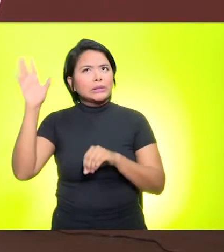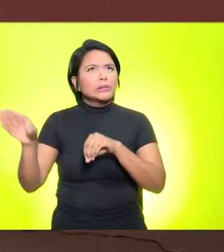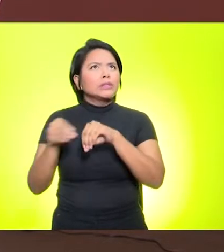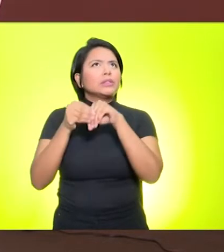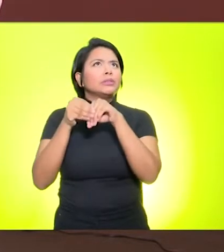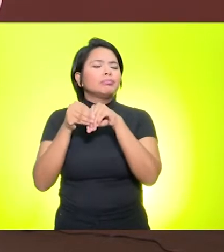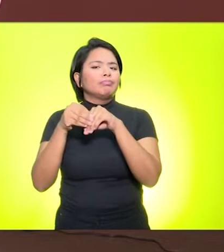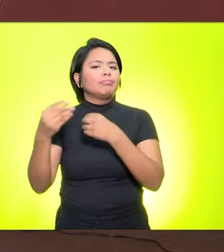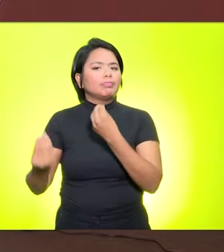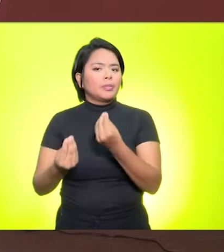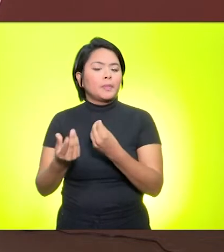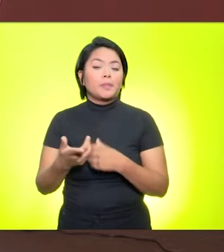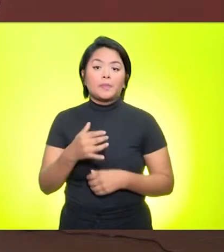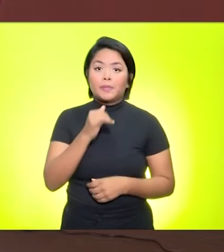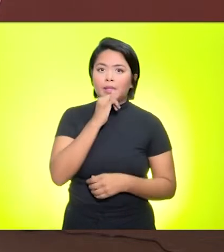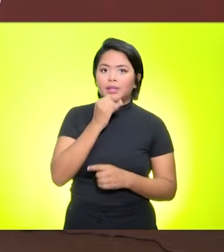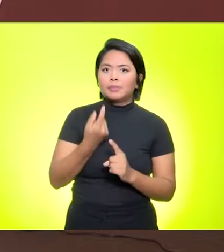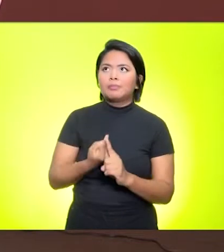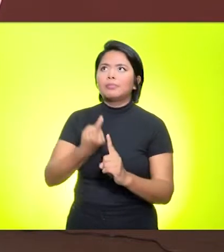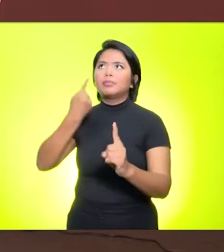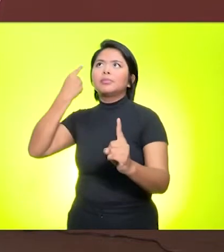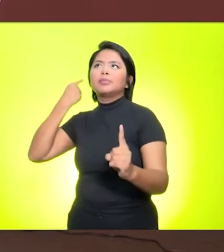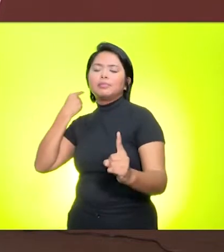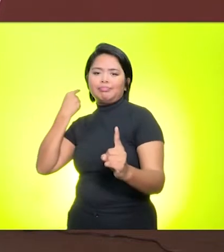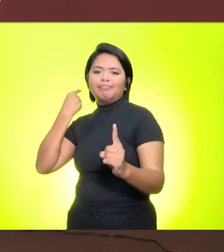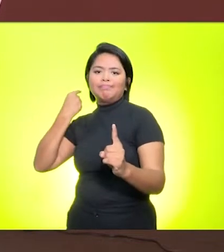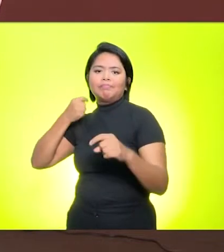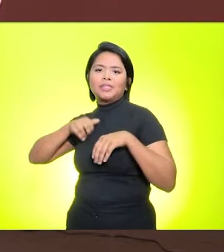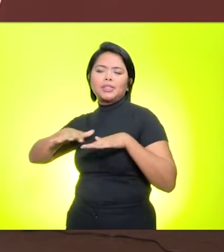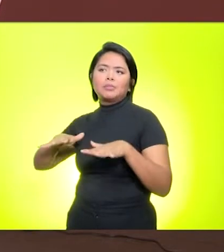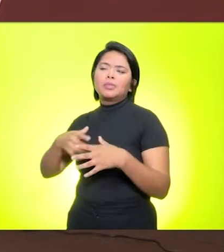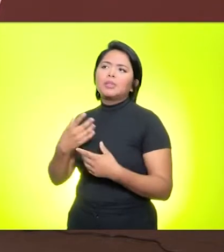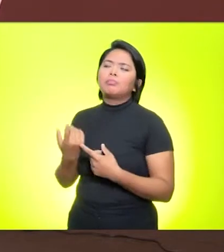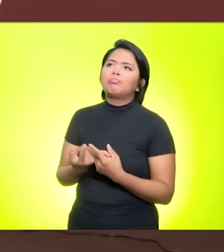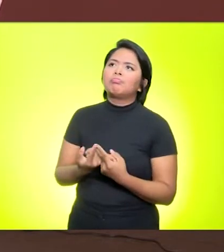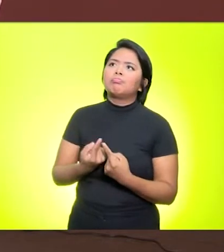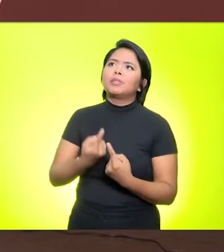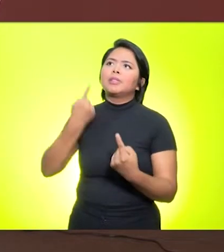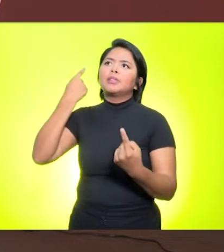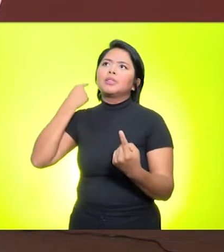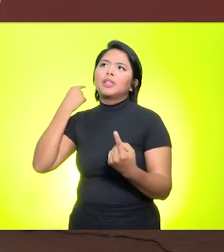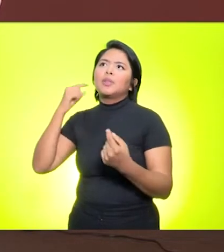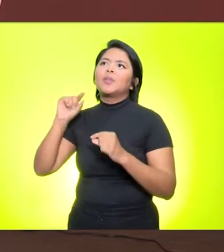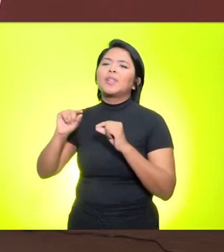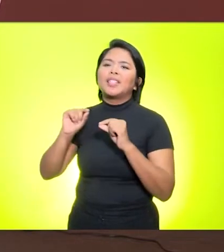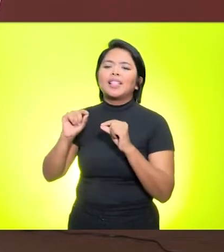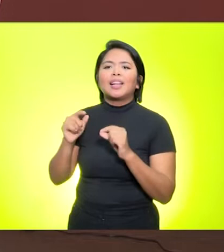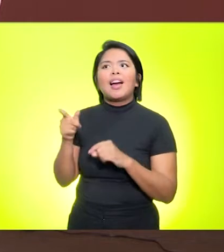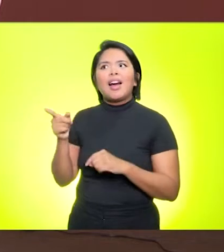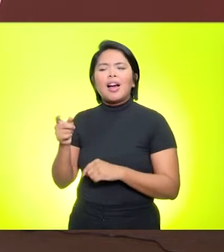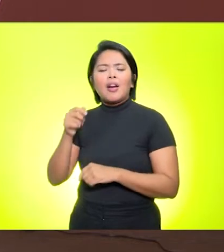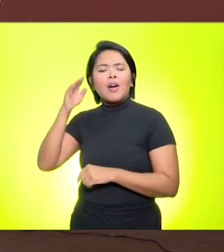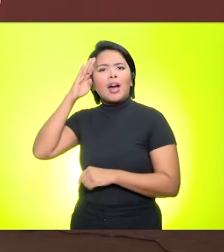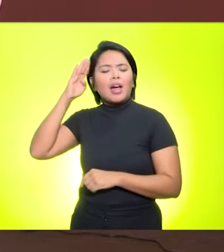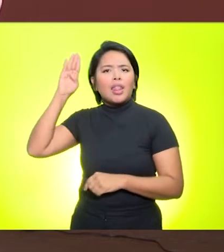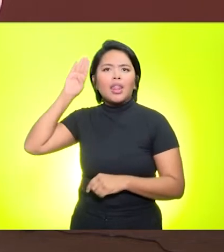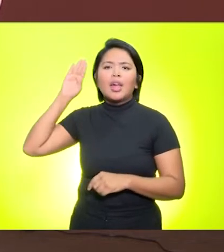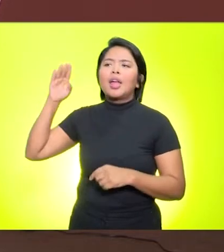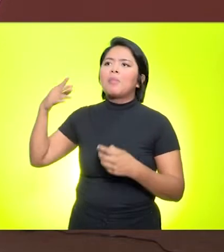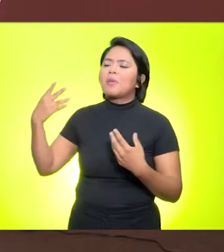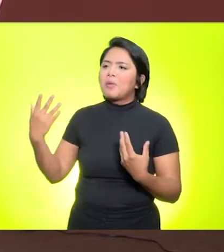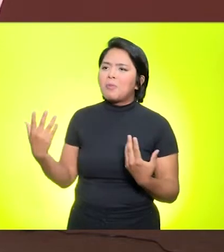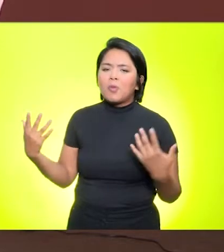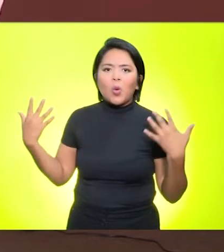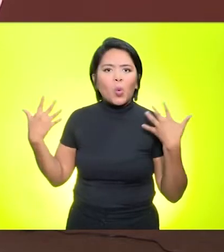a princípio, antes da pandemia, achávamos o quê? Que os nossos alunos, eles eram nativos digitais, que eles tinham todo